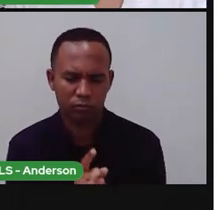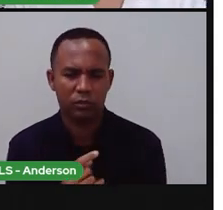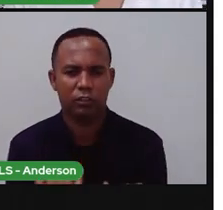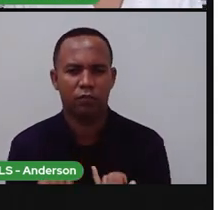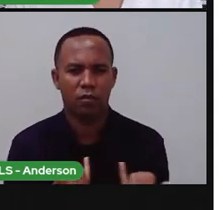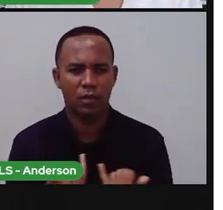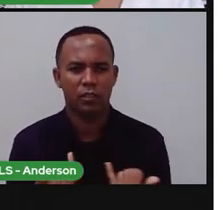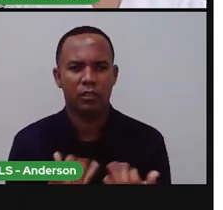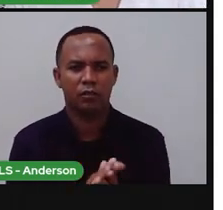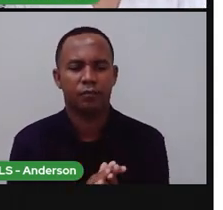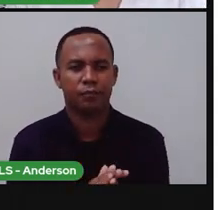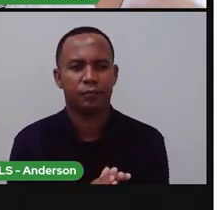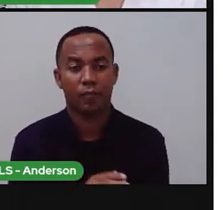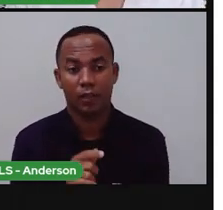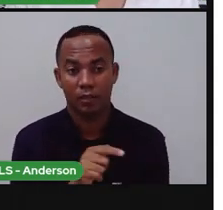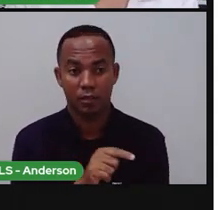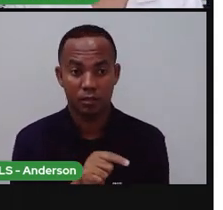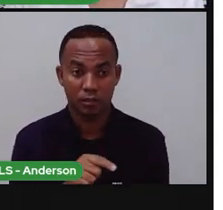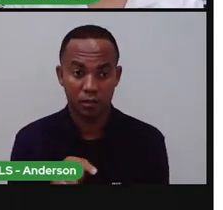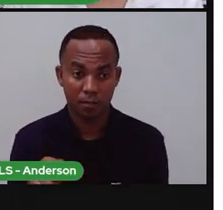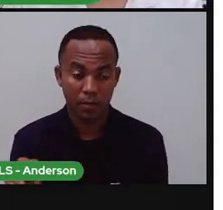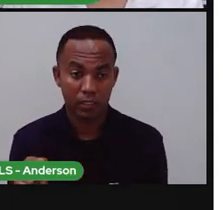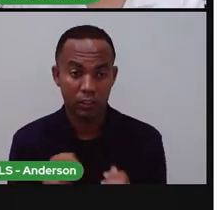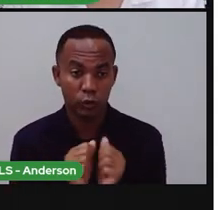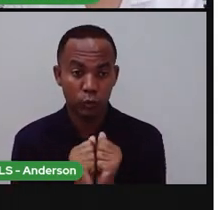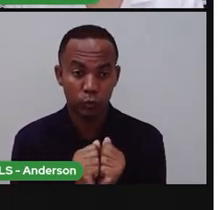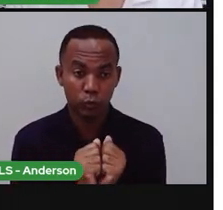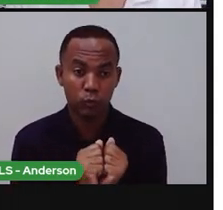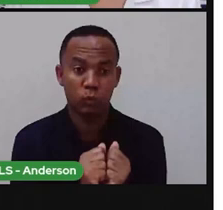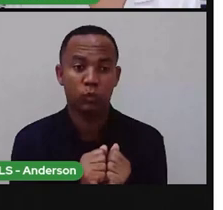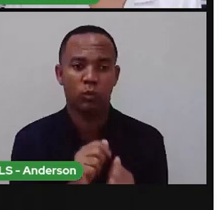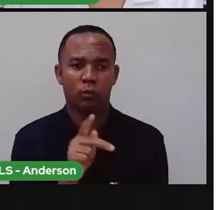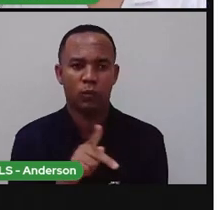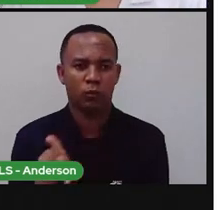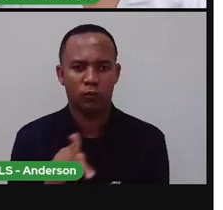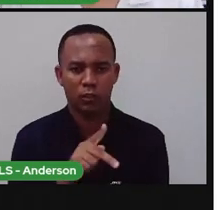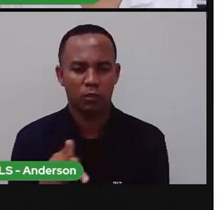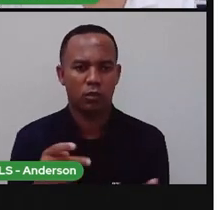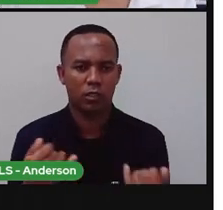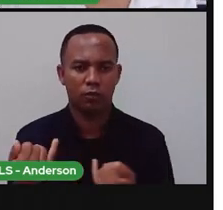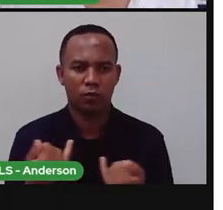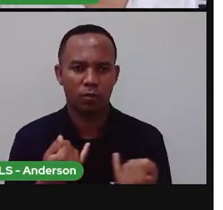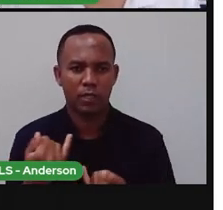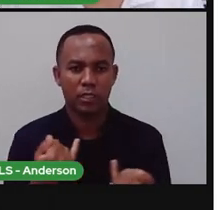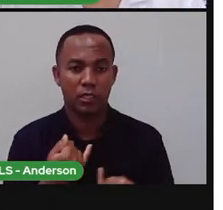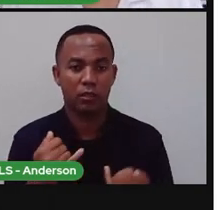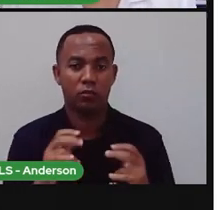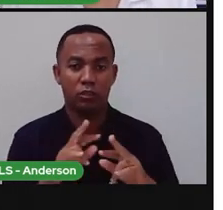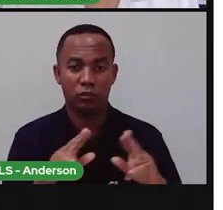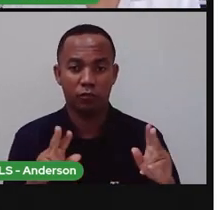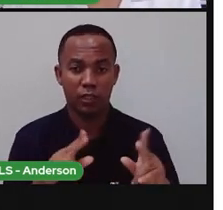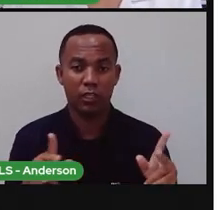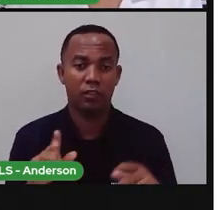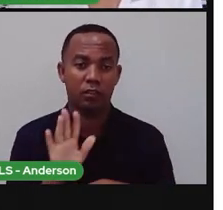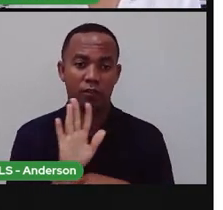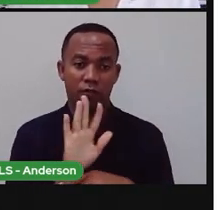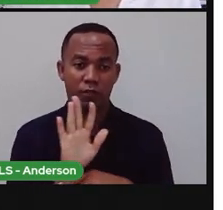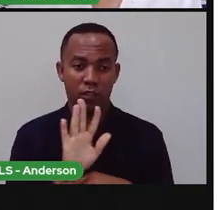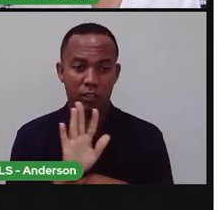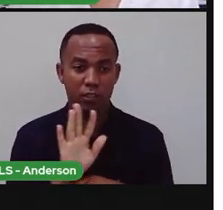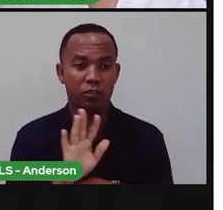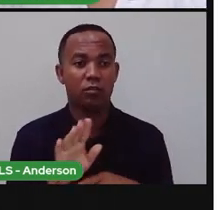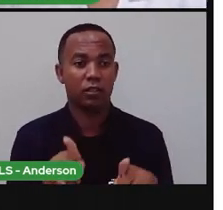Aqui, né, durante essas semanas que estamos juntinhos, a Pro trouxe informação de diversos tipos. Em vídeo, trouxe